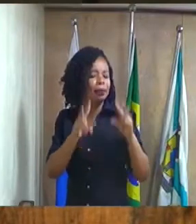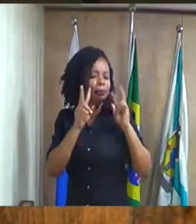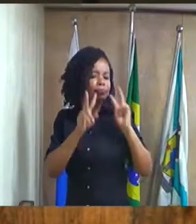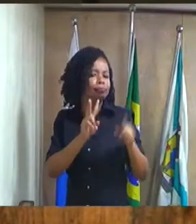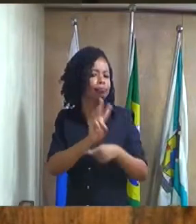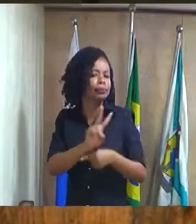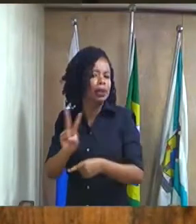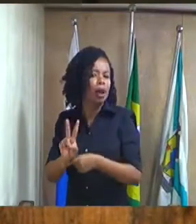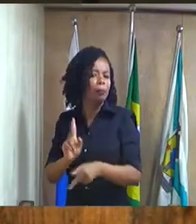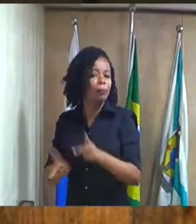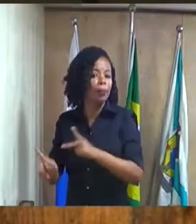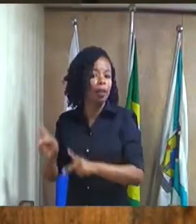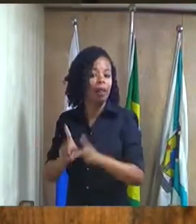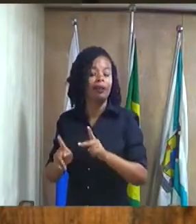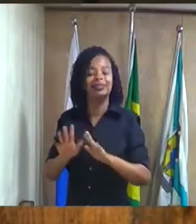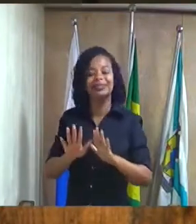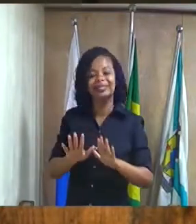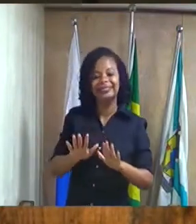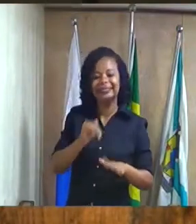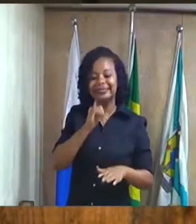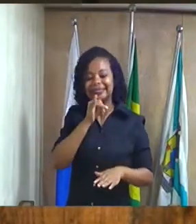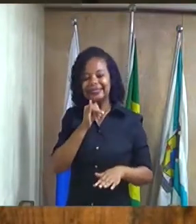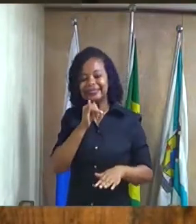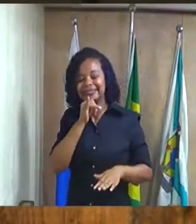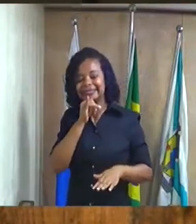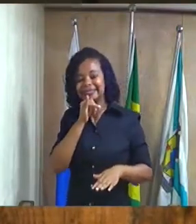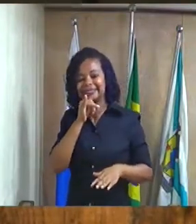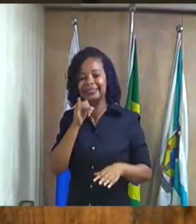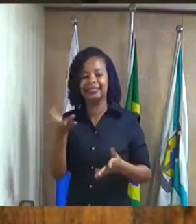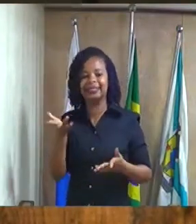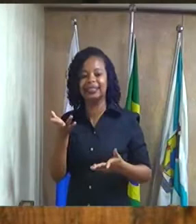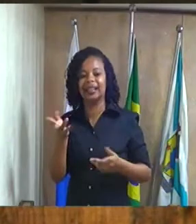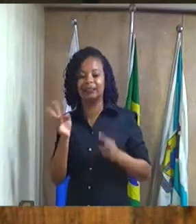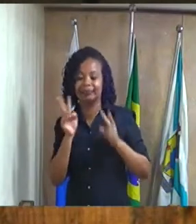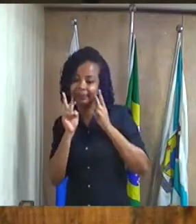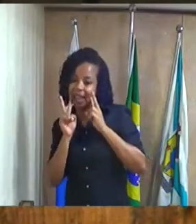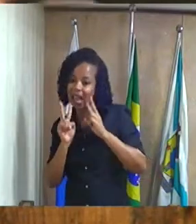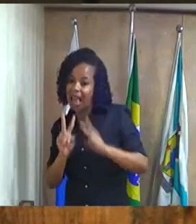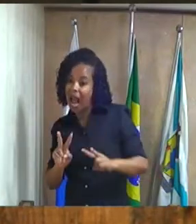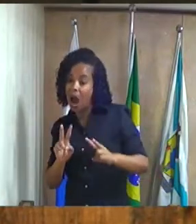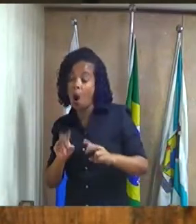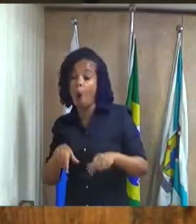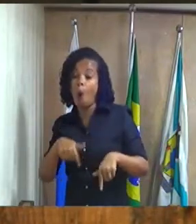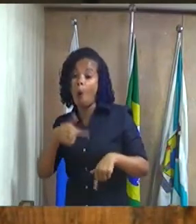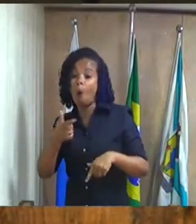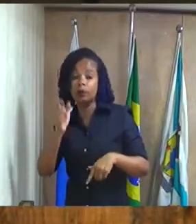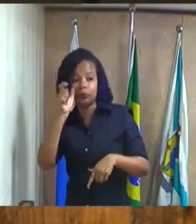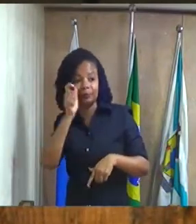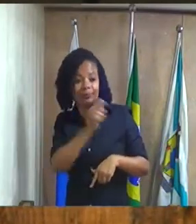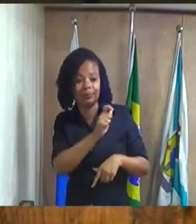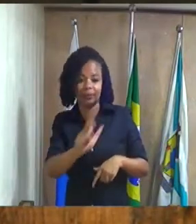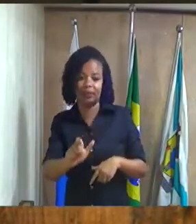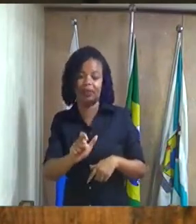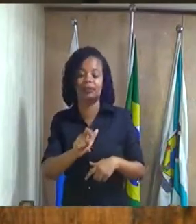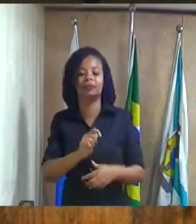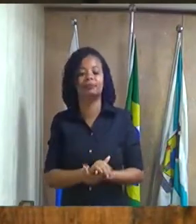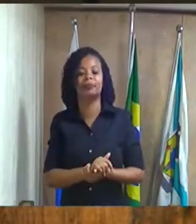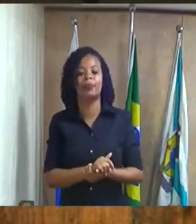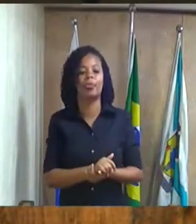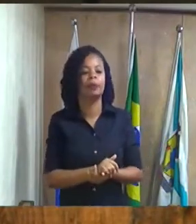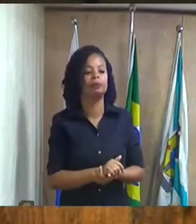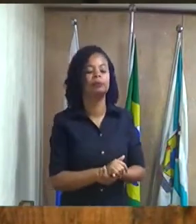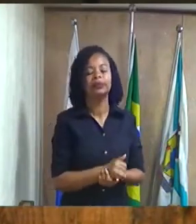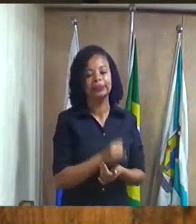eles infelizmente estão atendendo aí é outros interesses e aí é muito